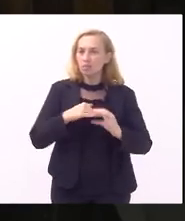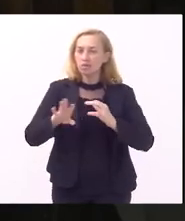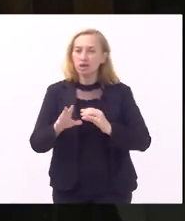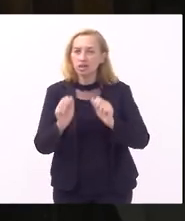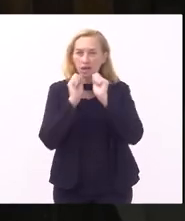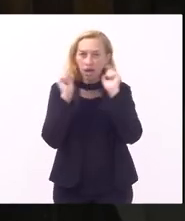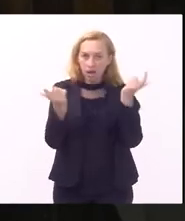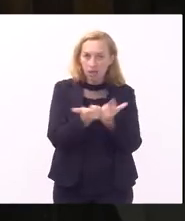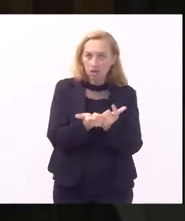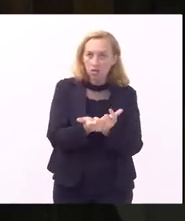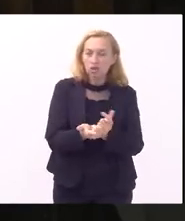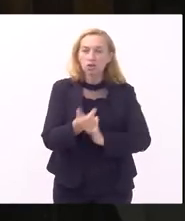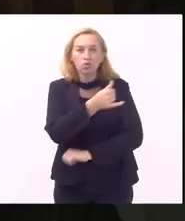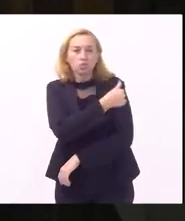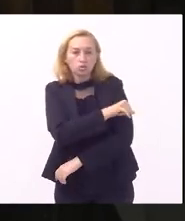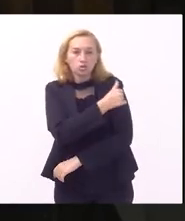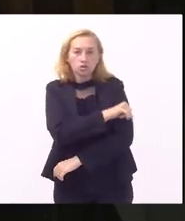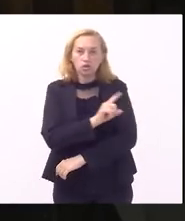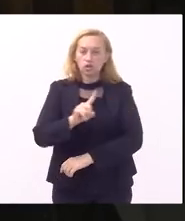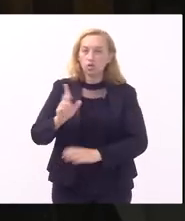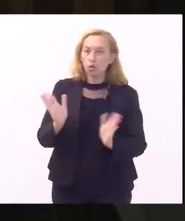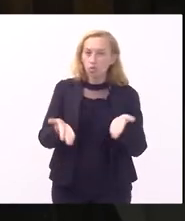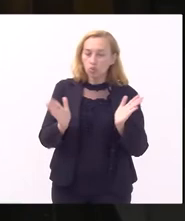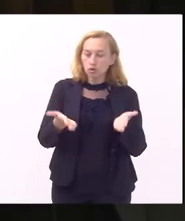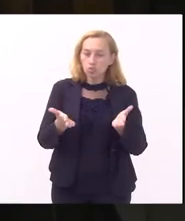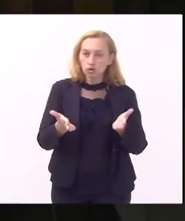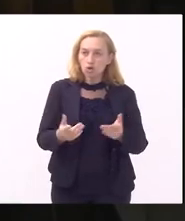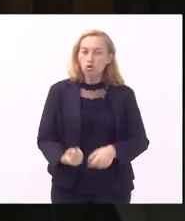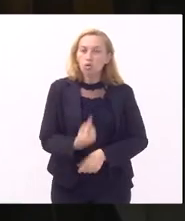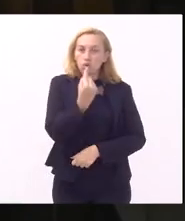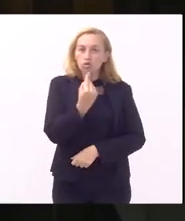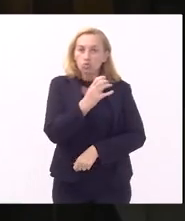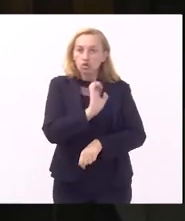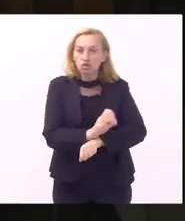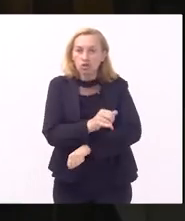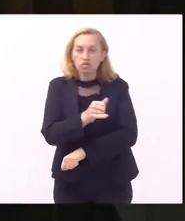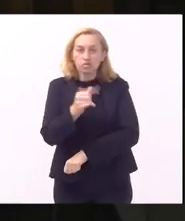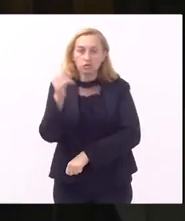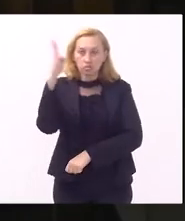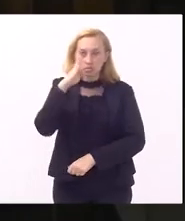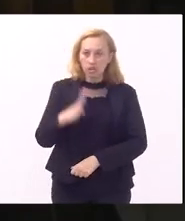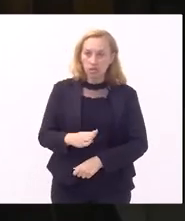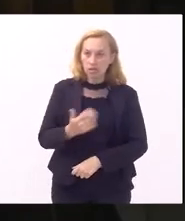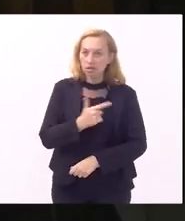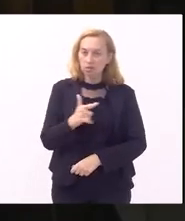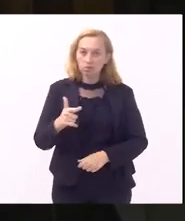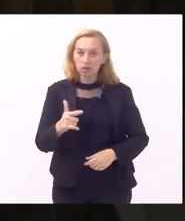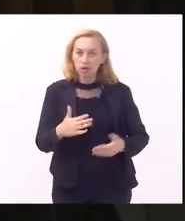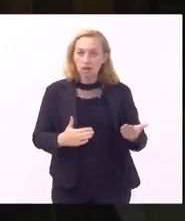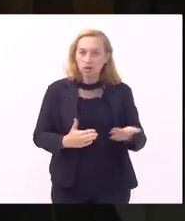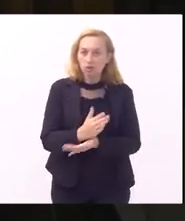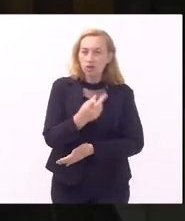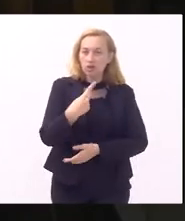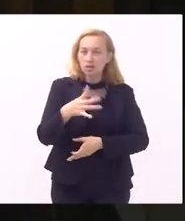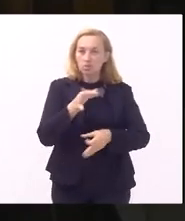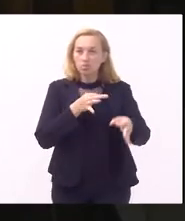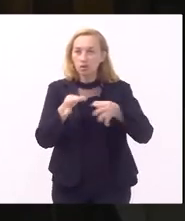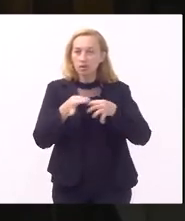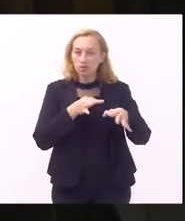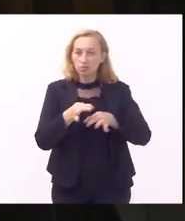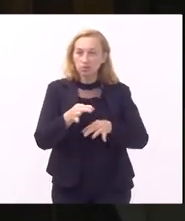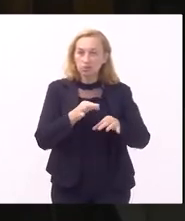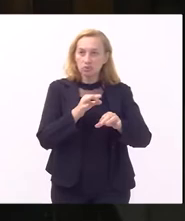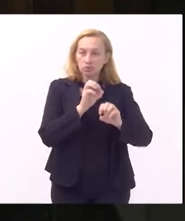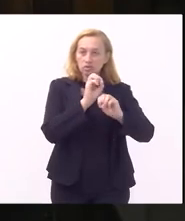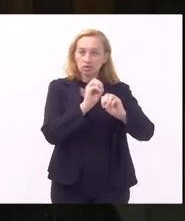Legislativa o Rio de Janeiro é hoje o único estado brasileiro que ainda não teve aprovado o seu plano estadual de educação